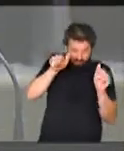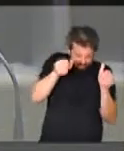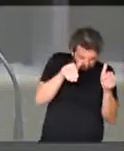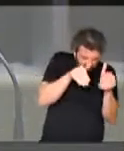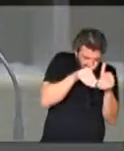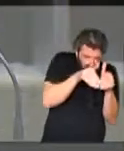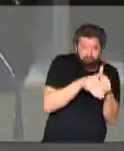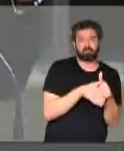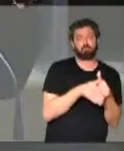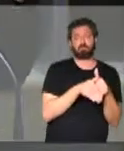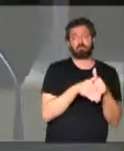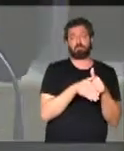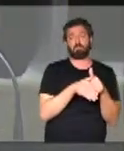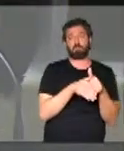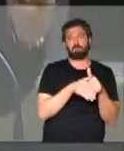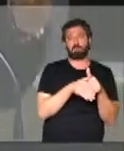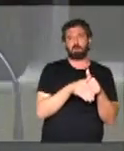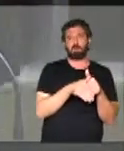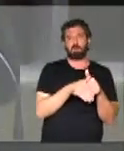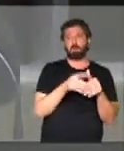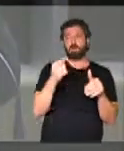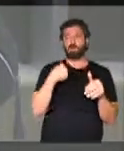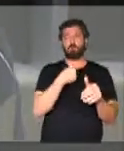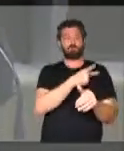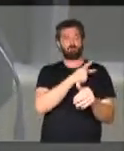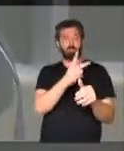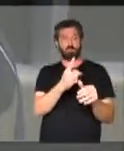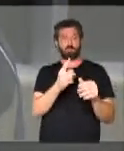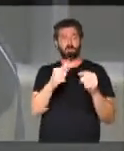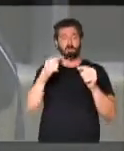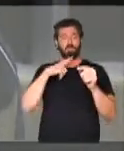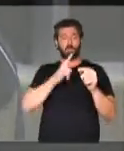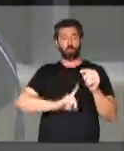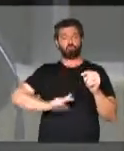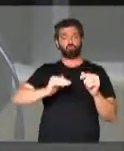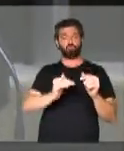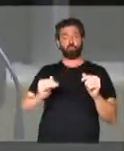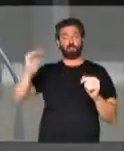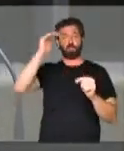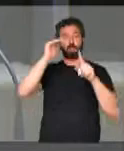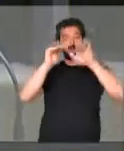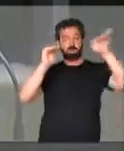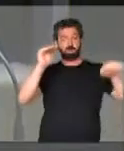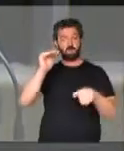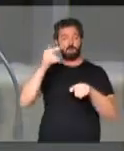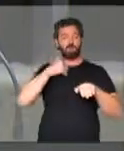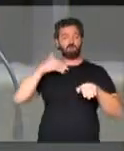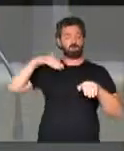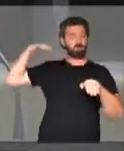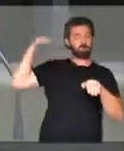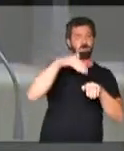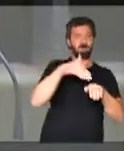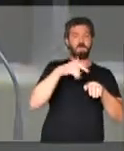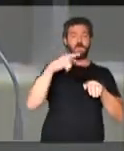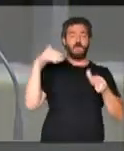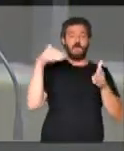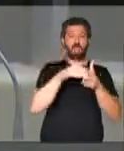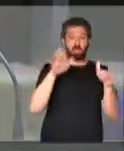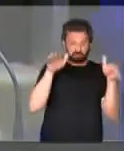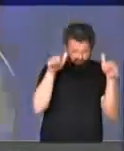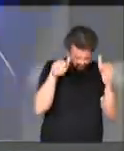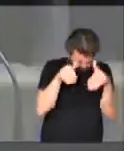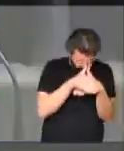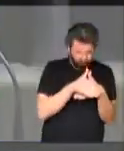está em condições hierárquicas inferiores, e que, portanto, se submete ao